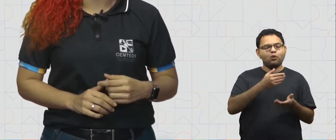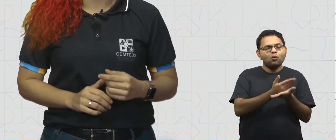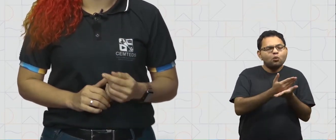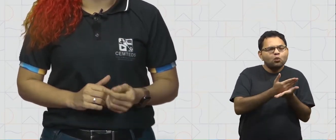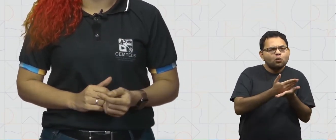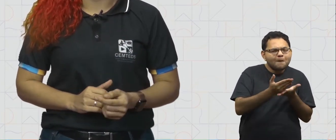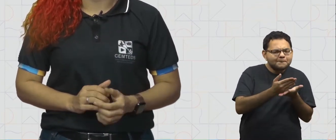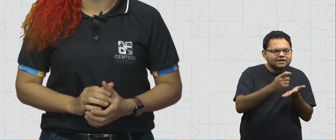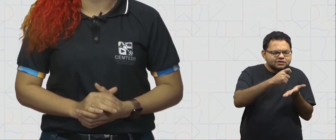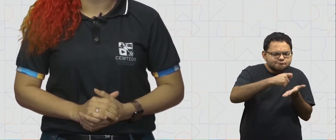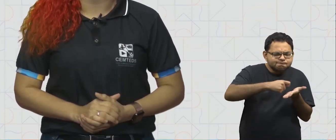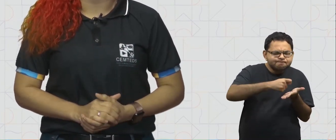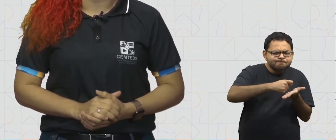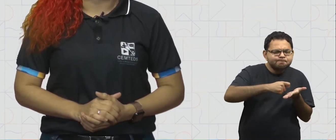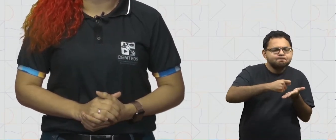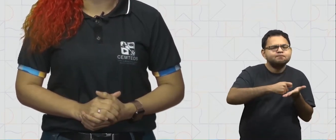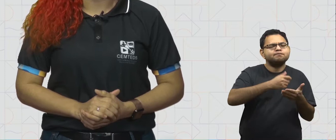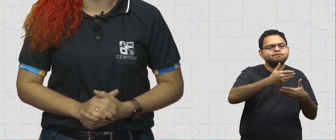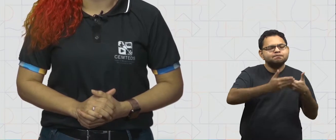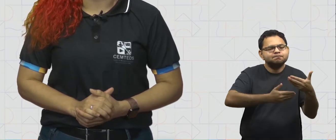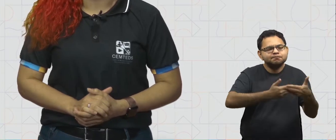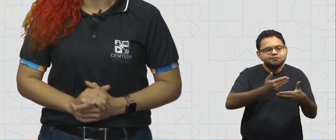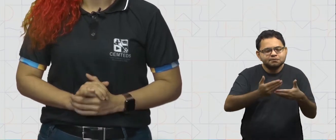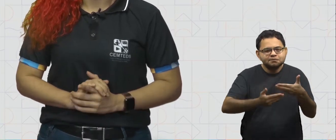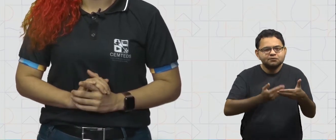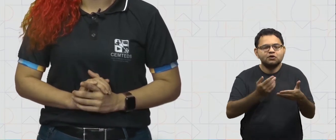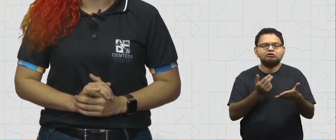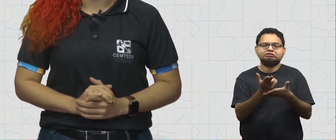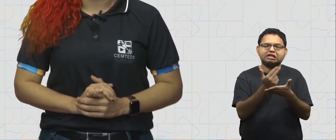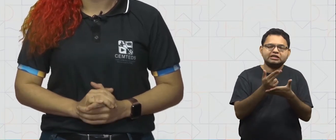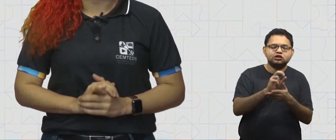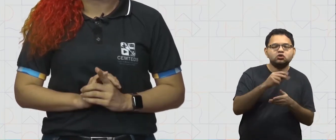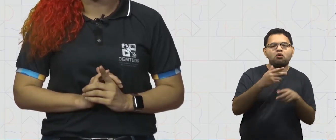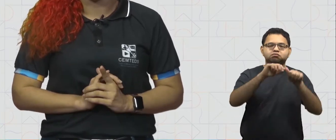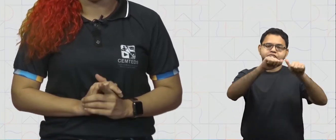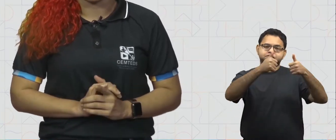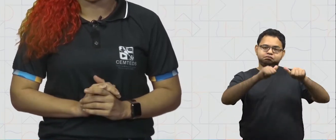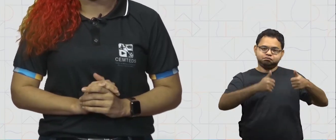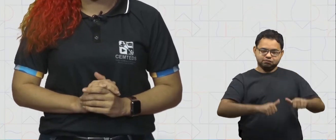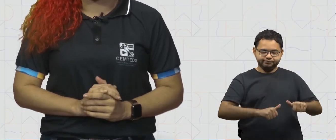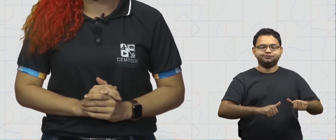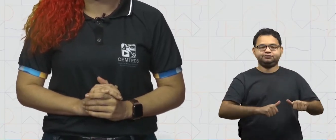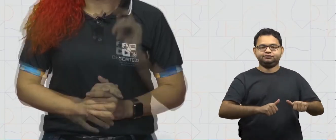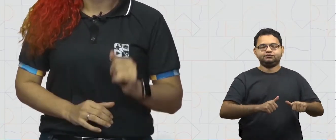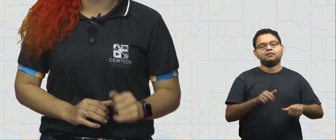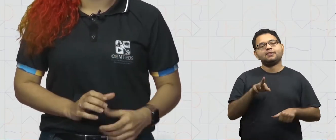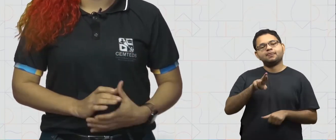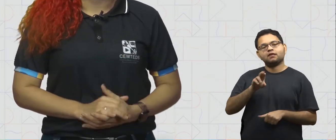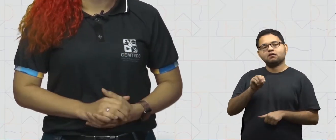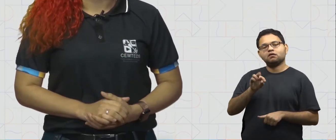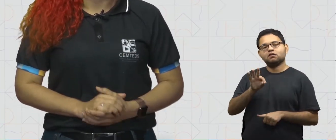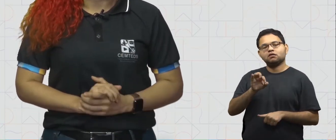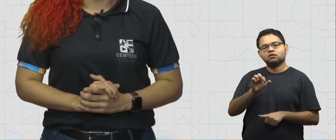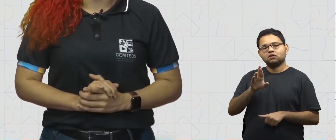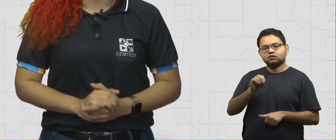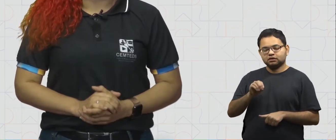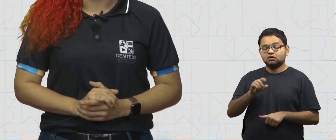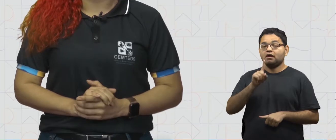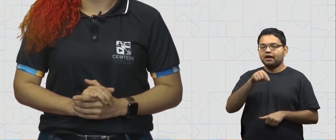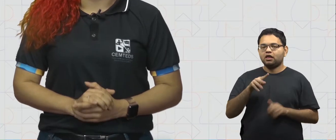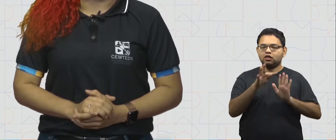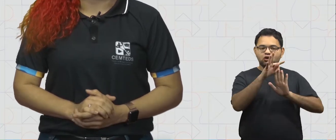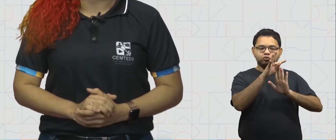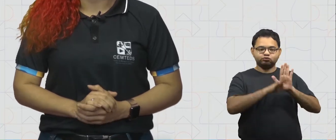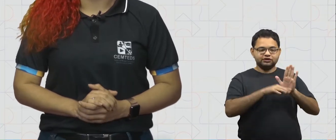primeiros traços que dão origem a um desenho e até mesmo a uma obra de arte. E o roteiro é o